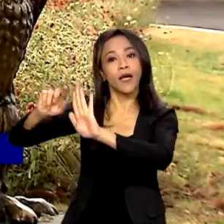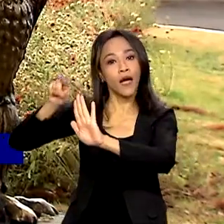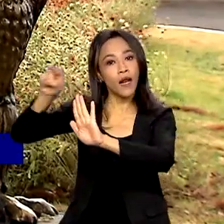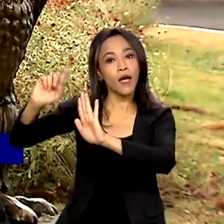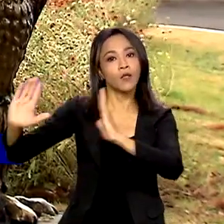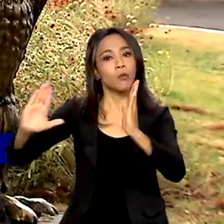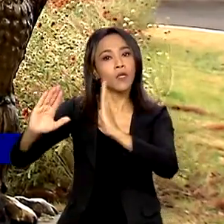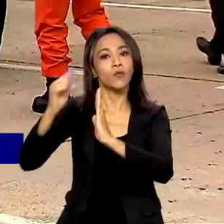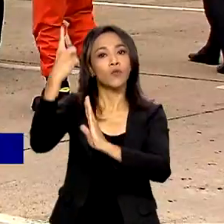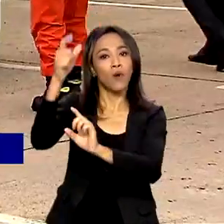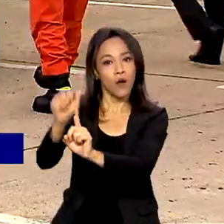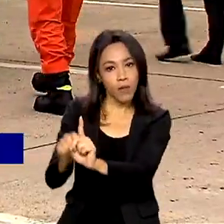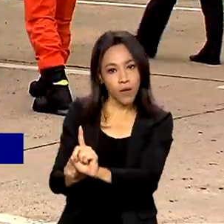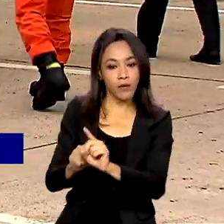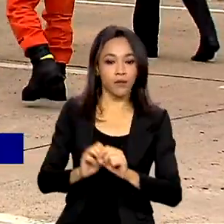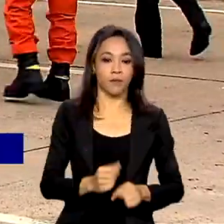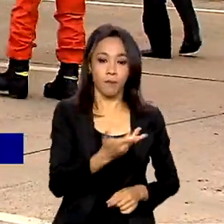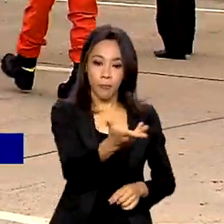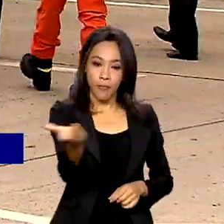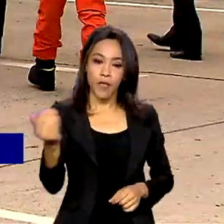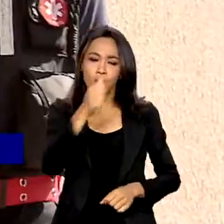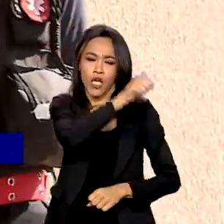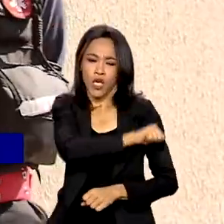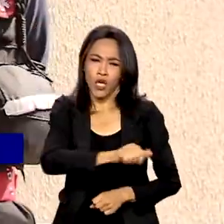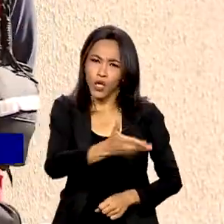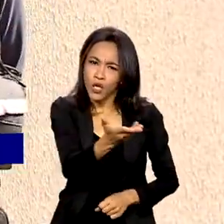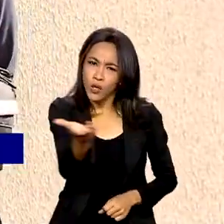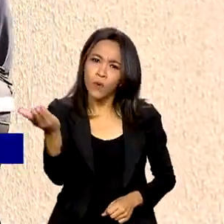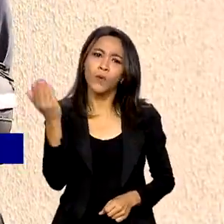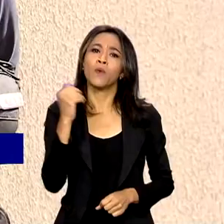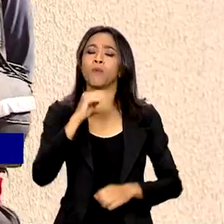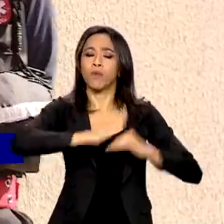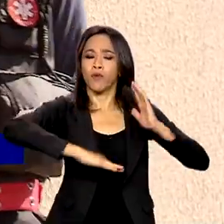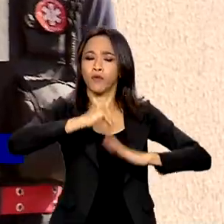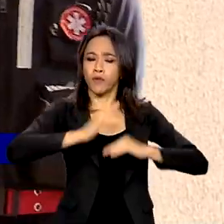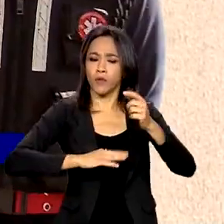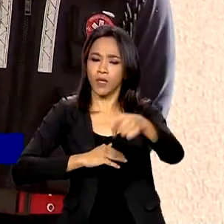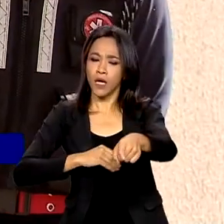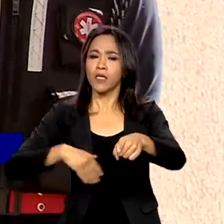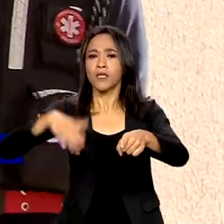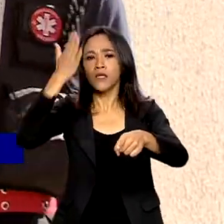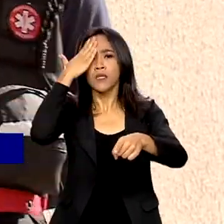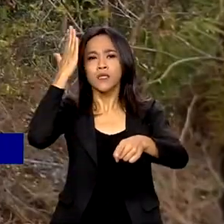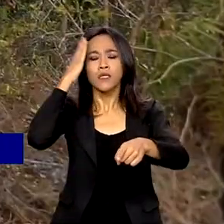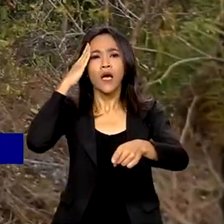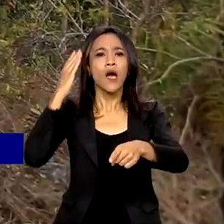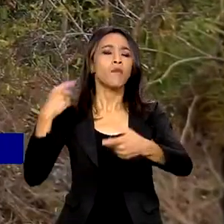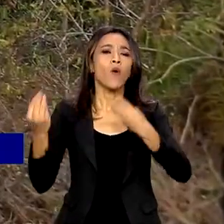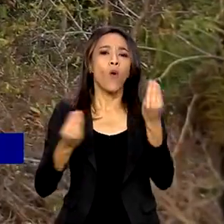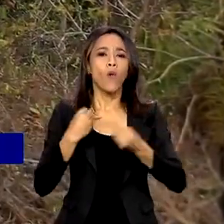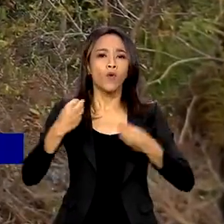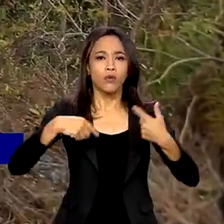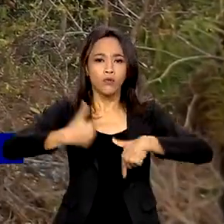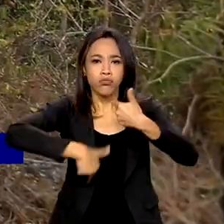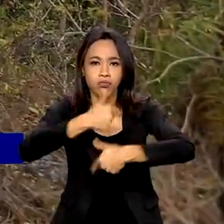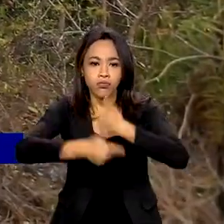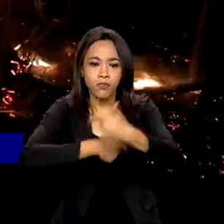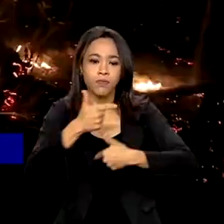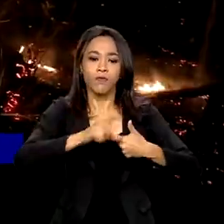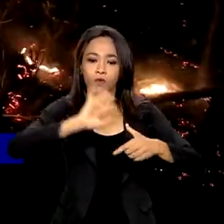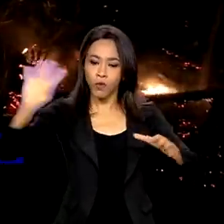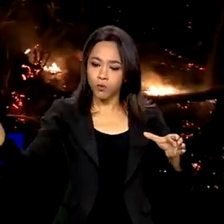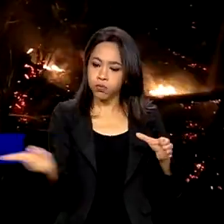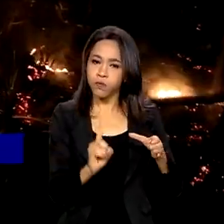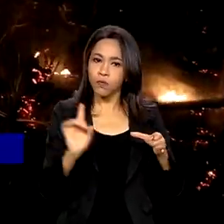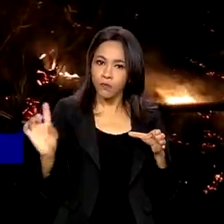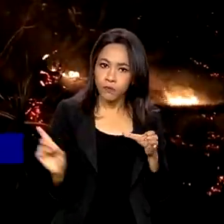é de um mês. Bombeiros do Rio de Janeiro, especialistas em atuar nos morros cariocas, foram incluídos na equipe,